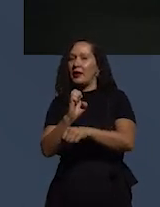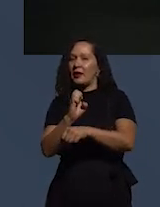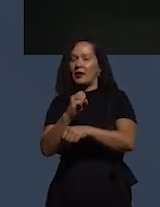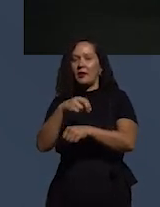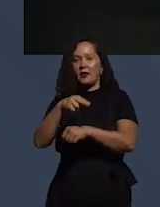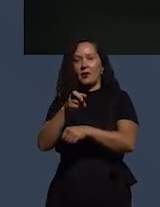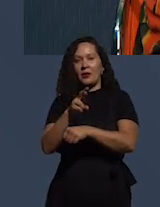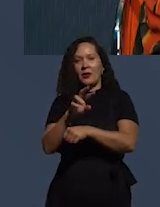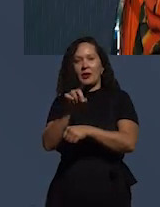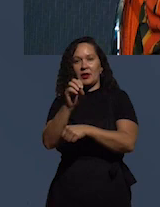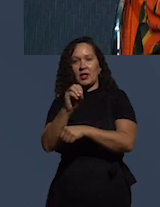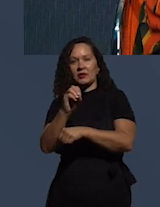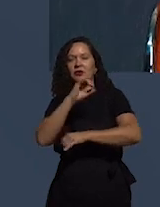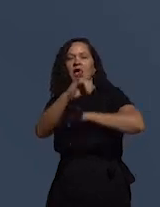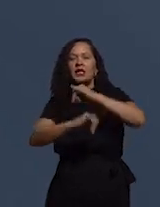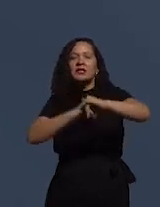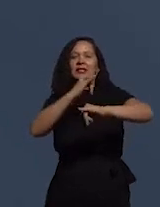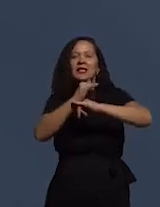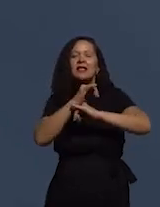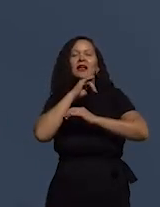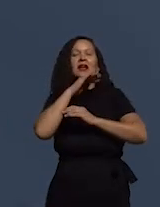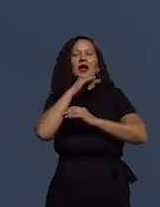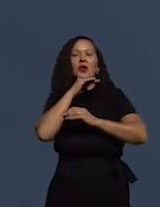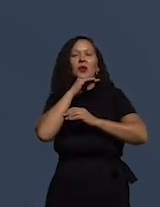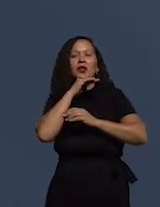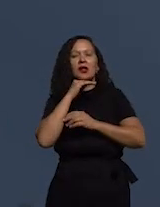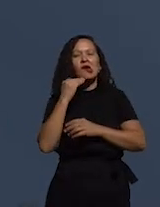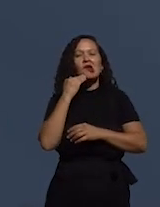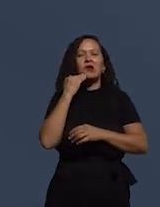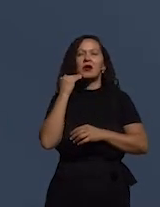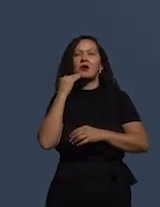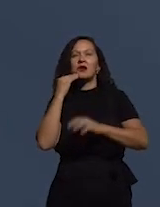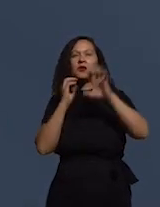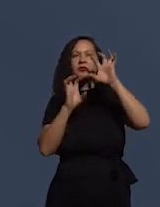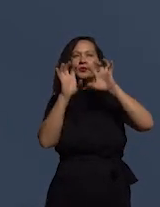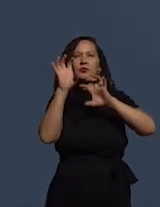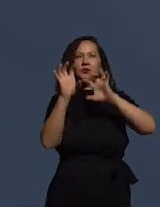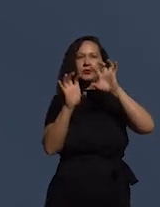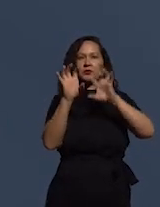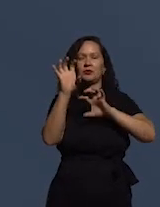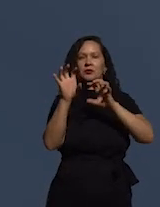Desculpa, a sua conexão está travando. Me escuta, Leonardo?